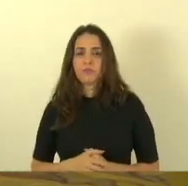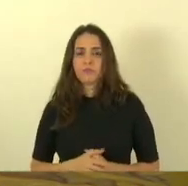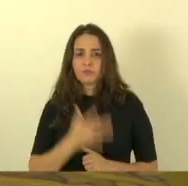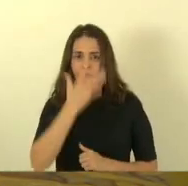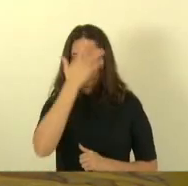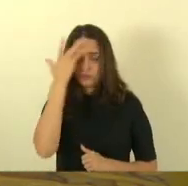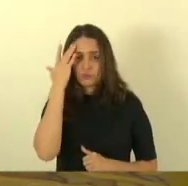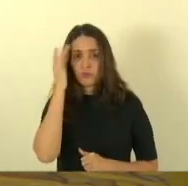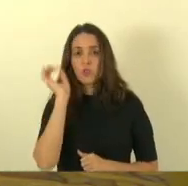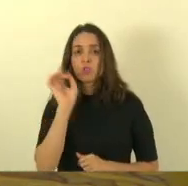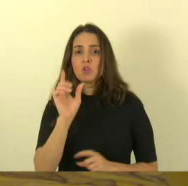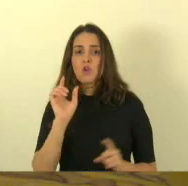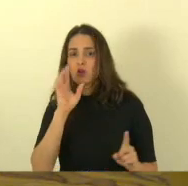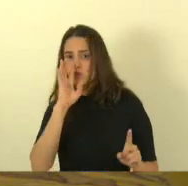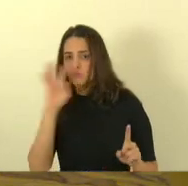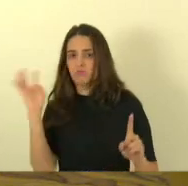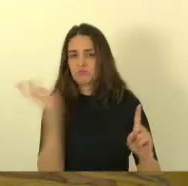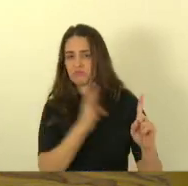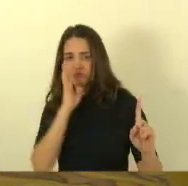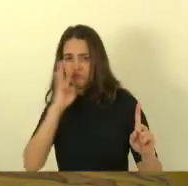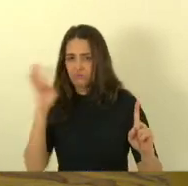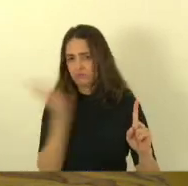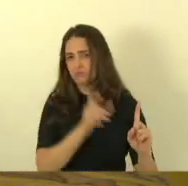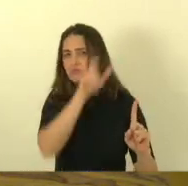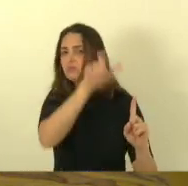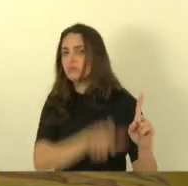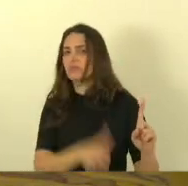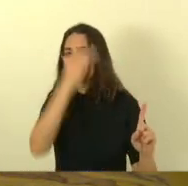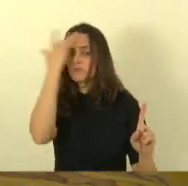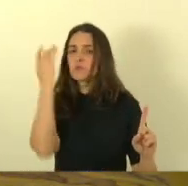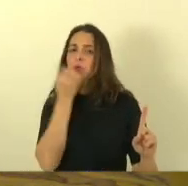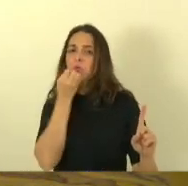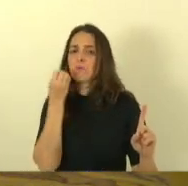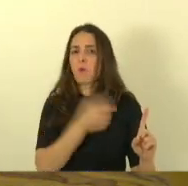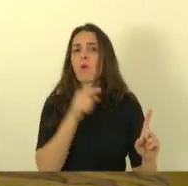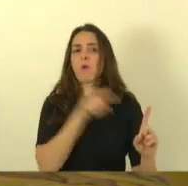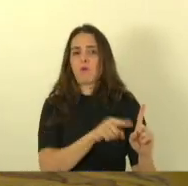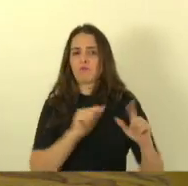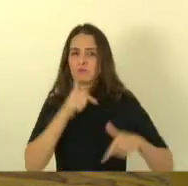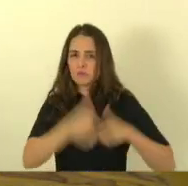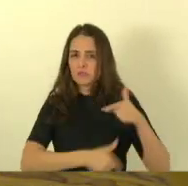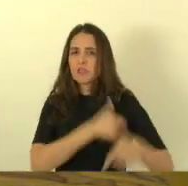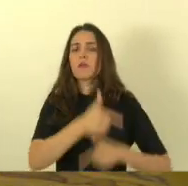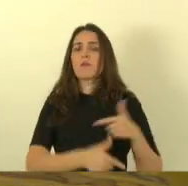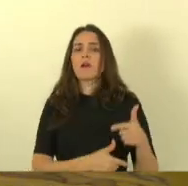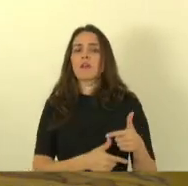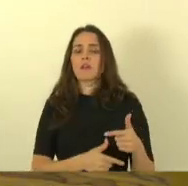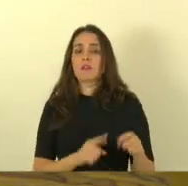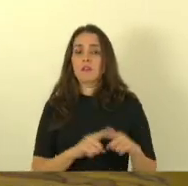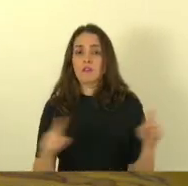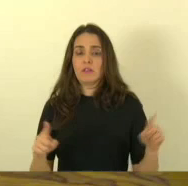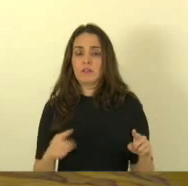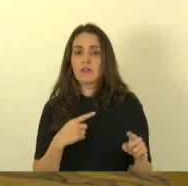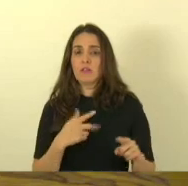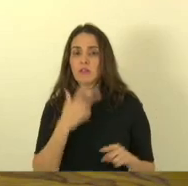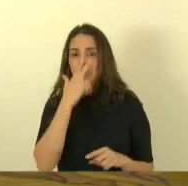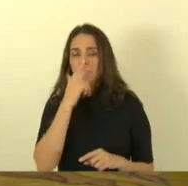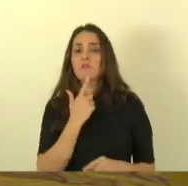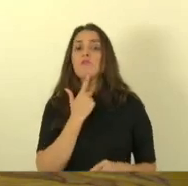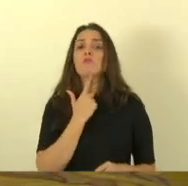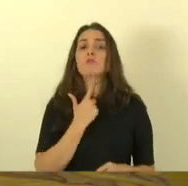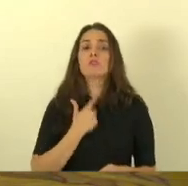pessoas só jogam pedra em árvore que dá fruto, é vontade reprimida,